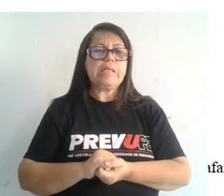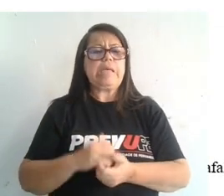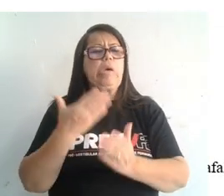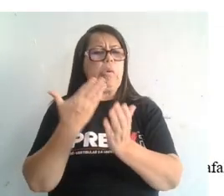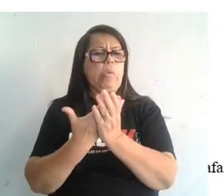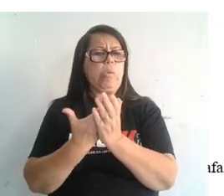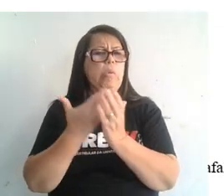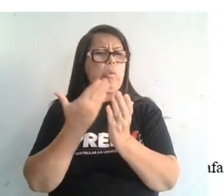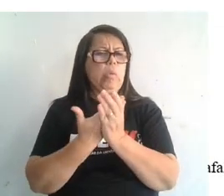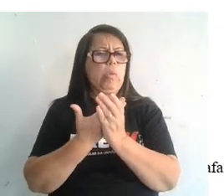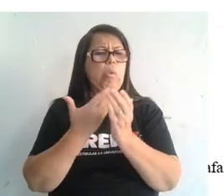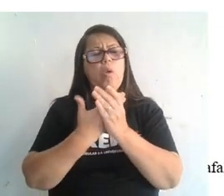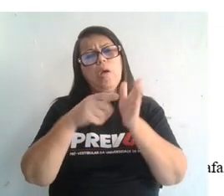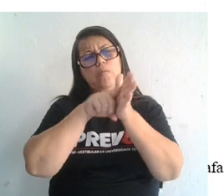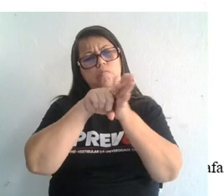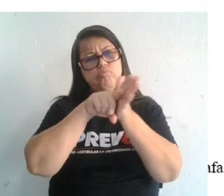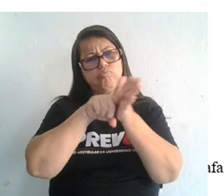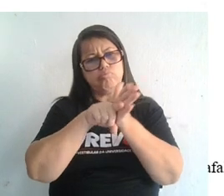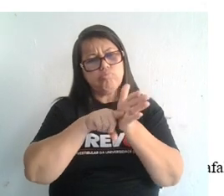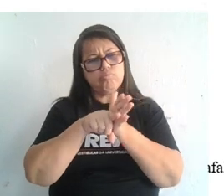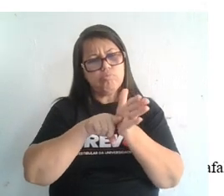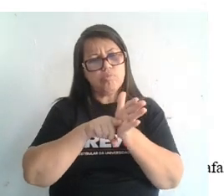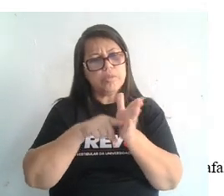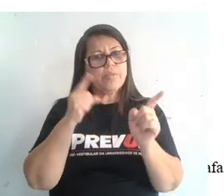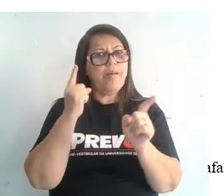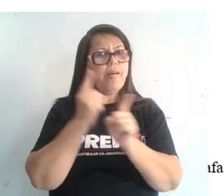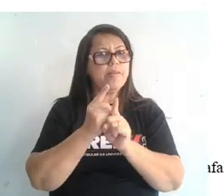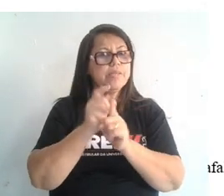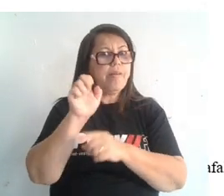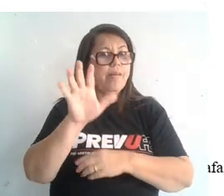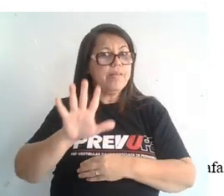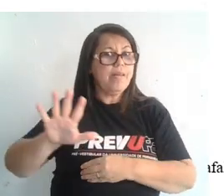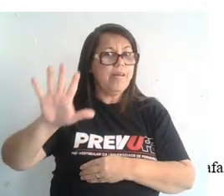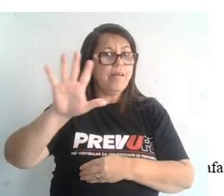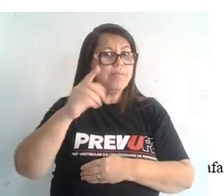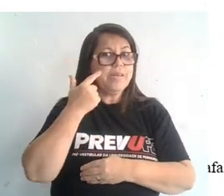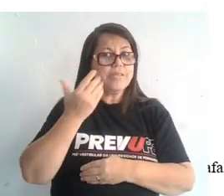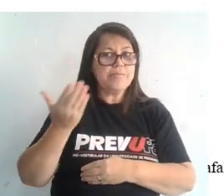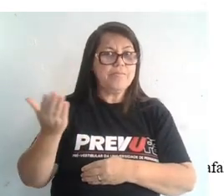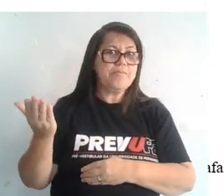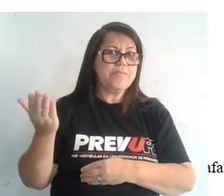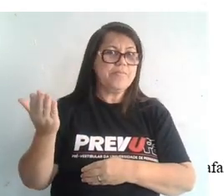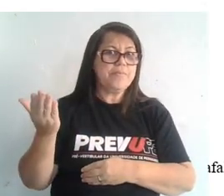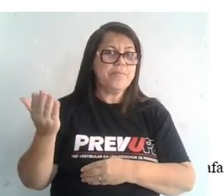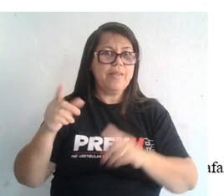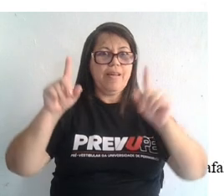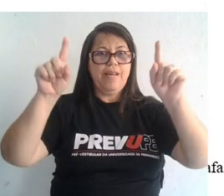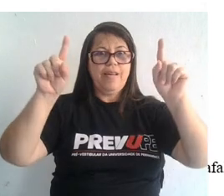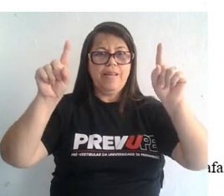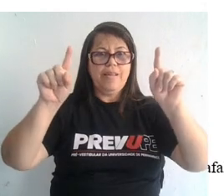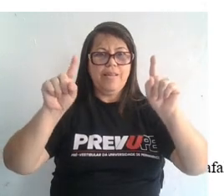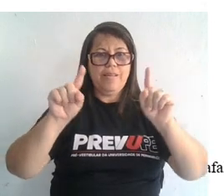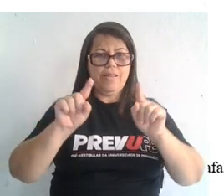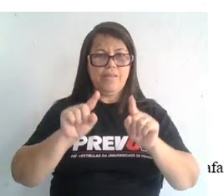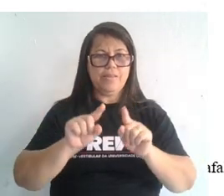estudos dos cientistas, a gente tem essa configuração atual, até o presente momento. Então,